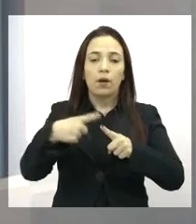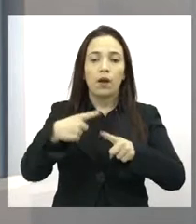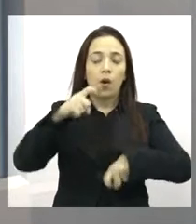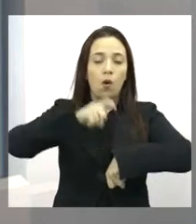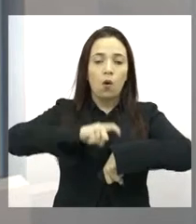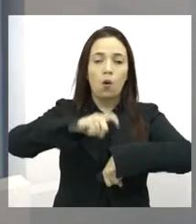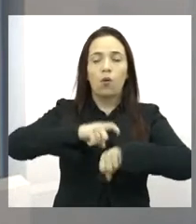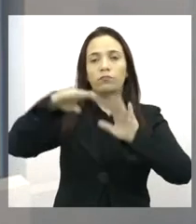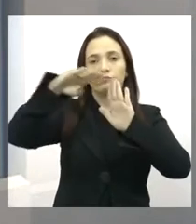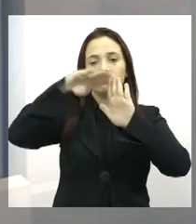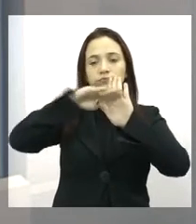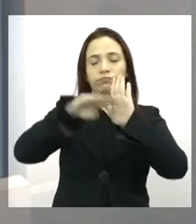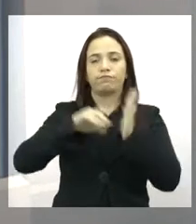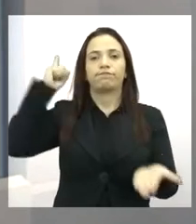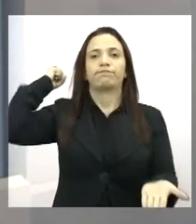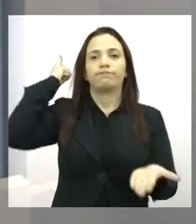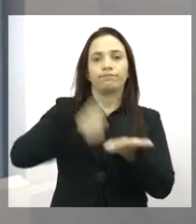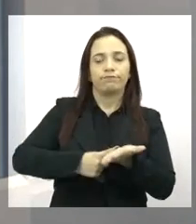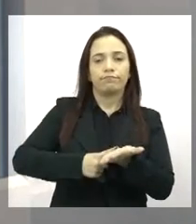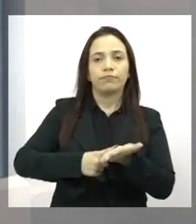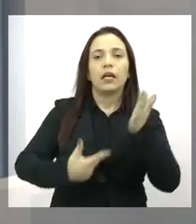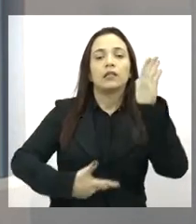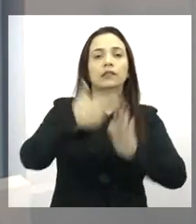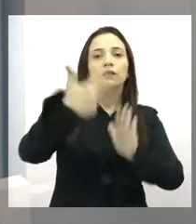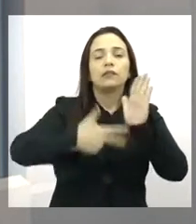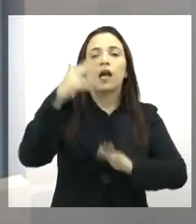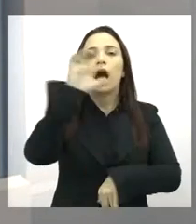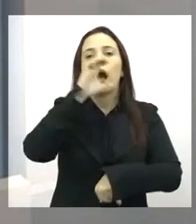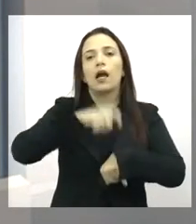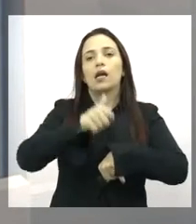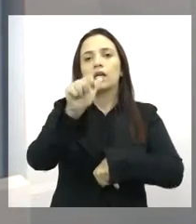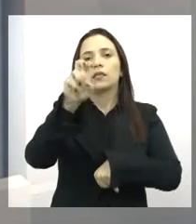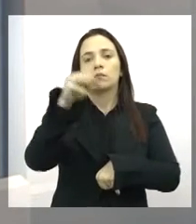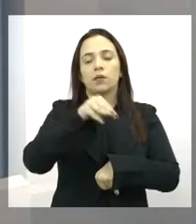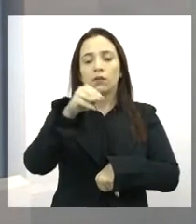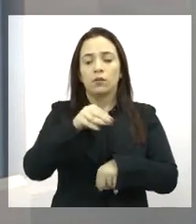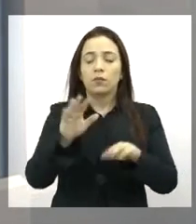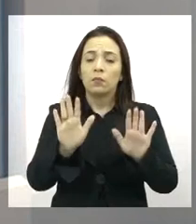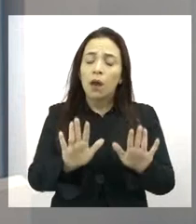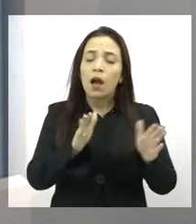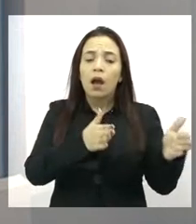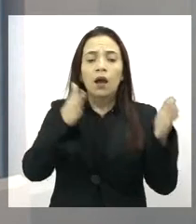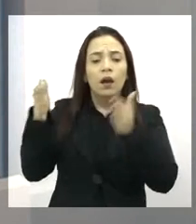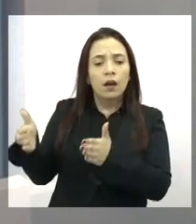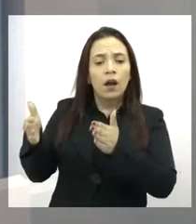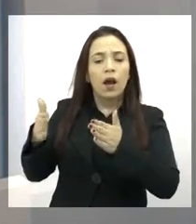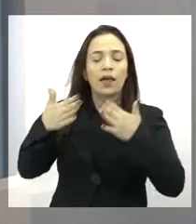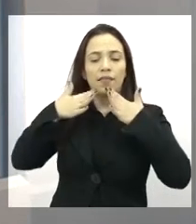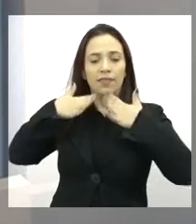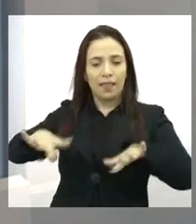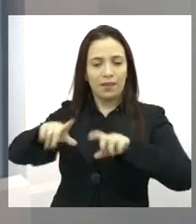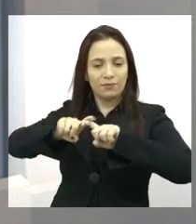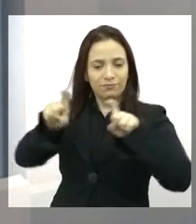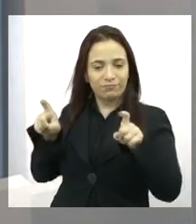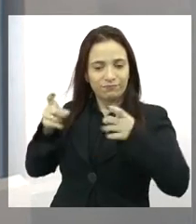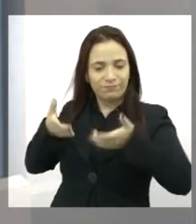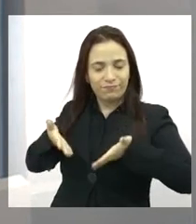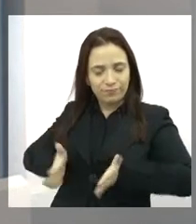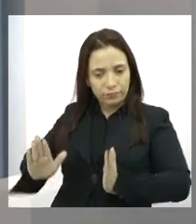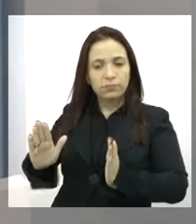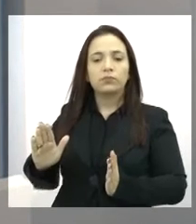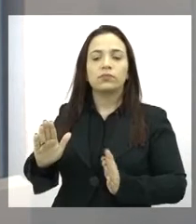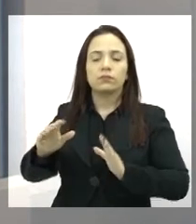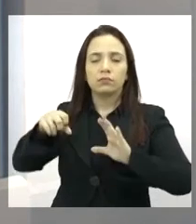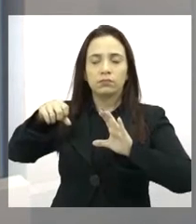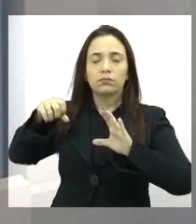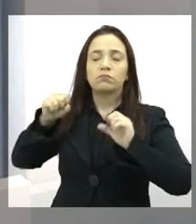sua conveniência, o dia e a hora e faz uma cirurgia em 15 minutos. Enquanto que no parto normal, né? Como você falou,